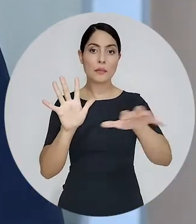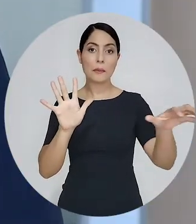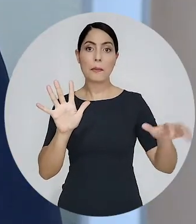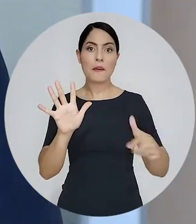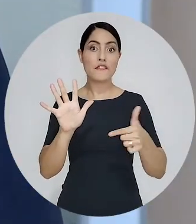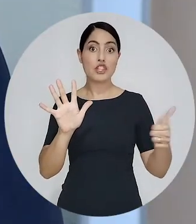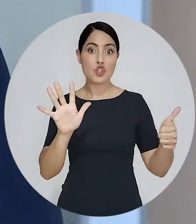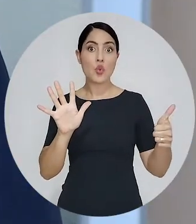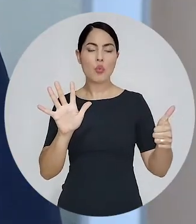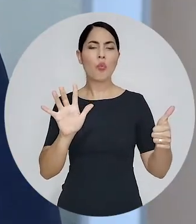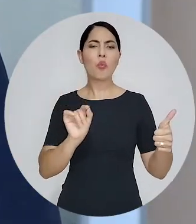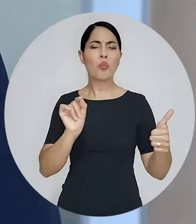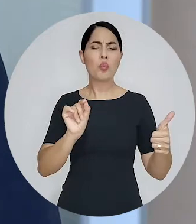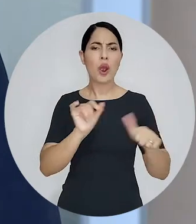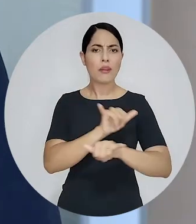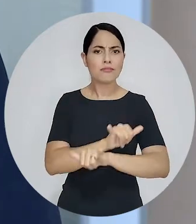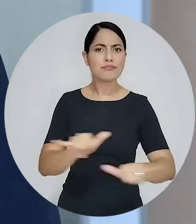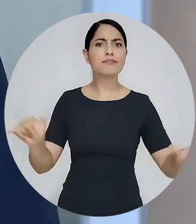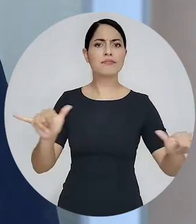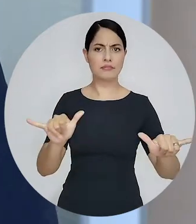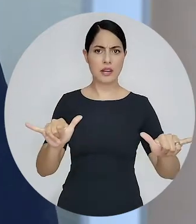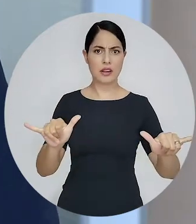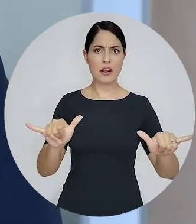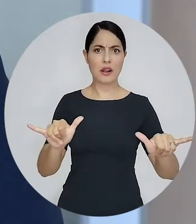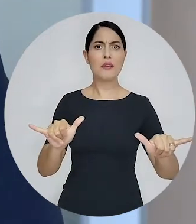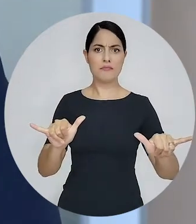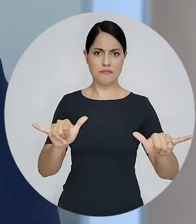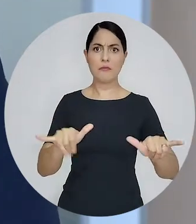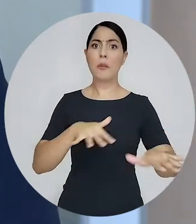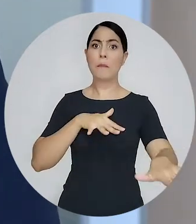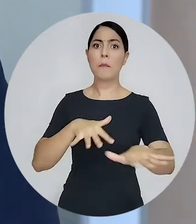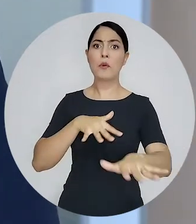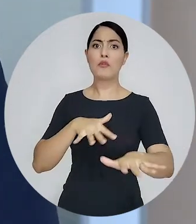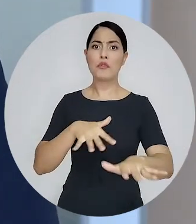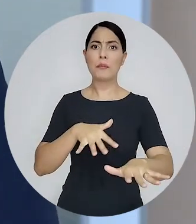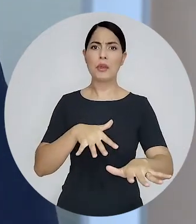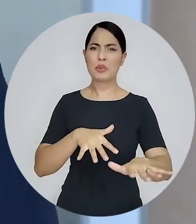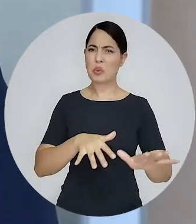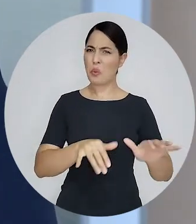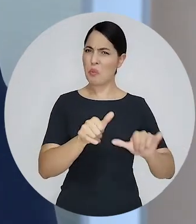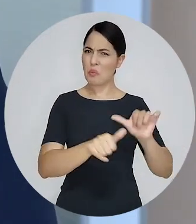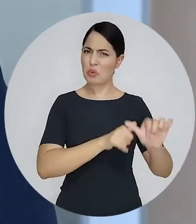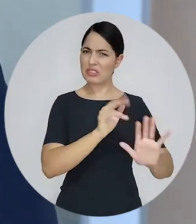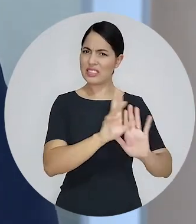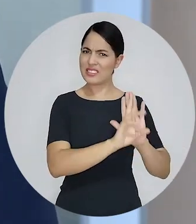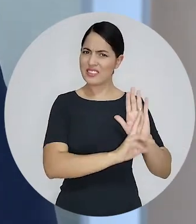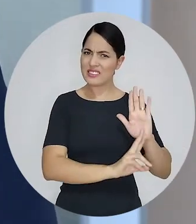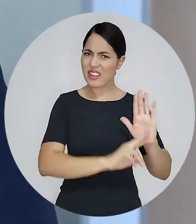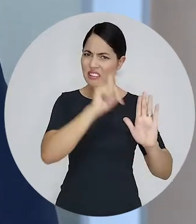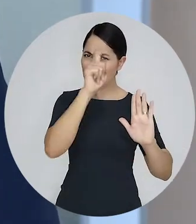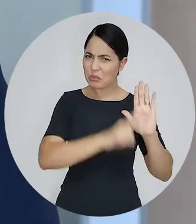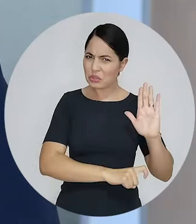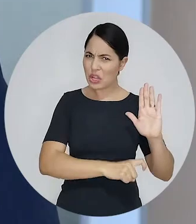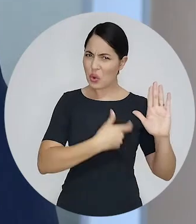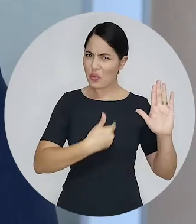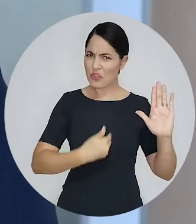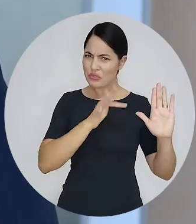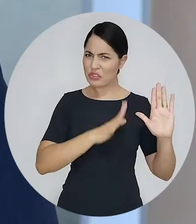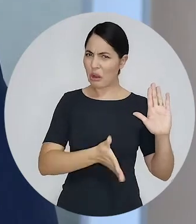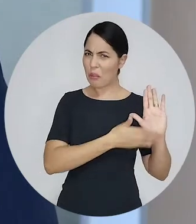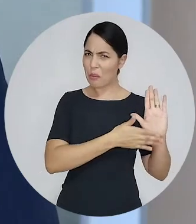outras 21 entidades publicaram na última semana um manifesto que repudia o projeto de reforma tributária